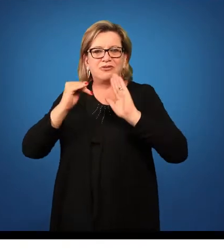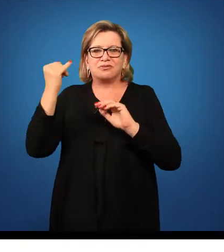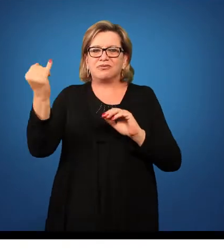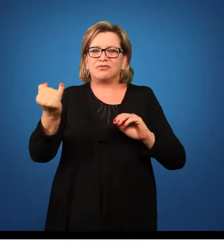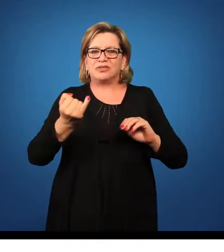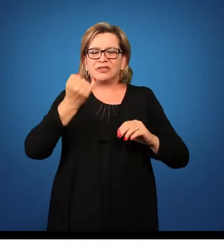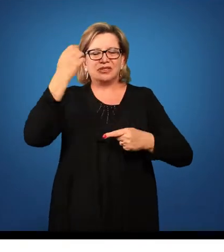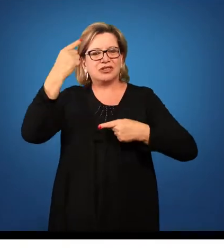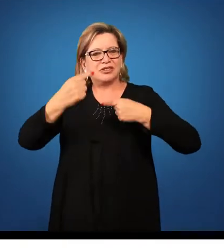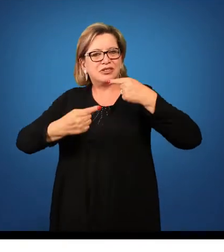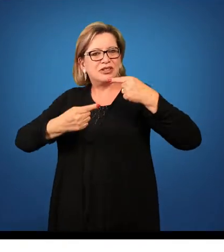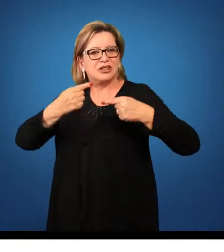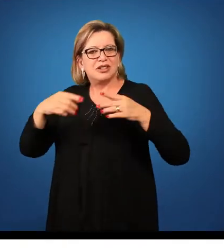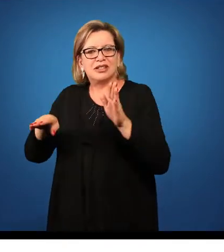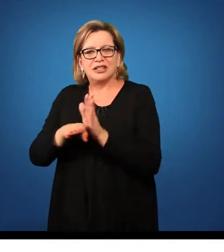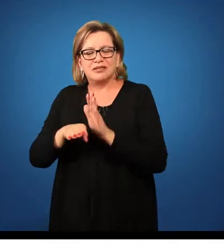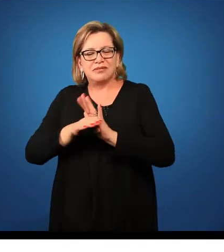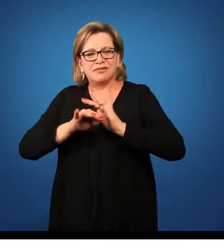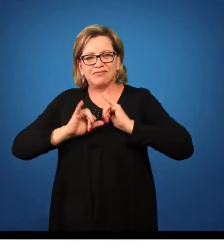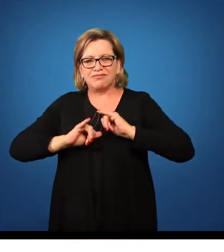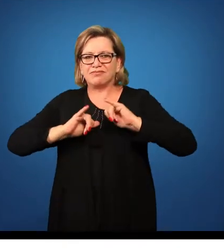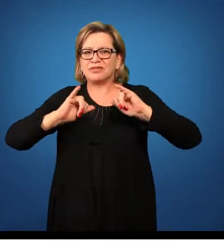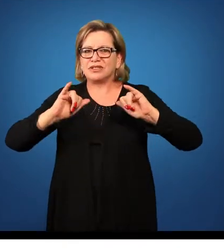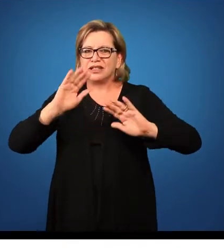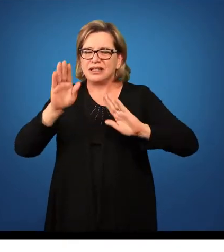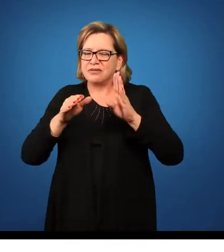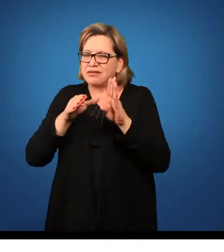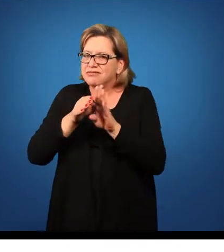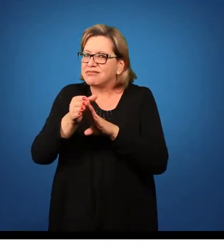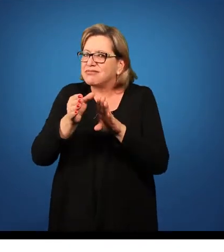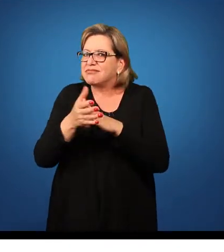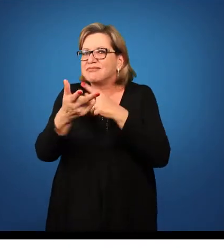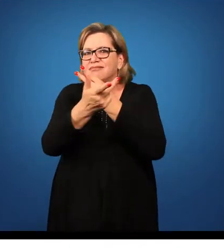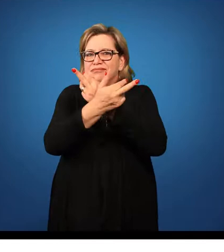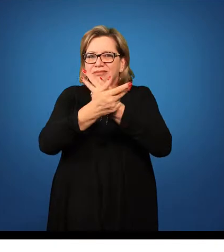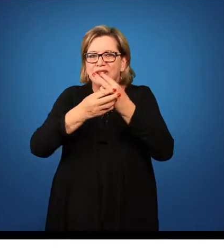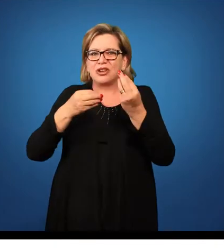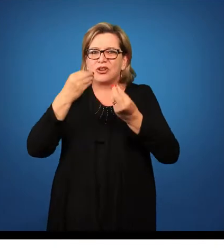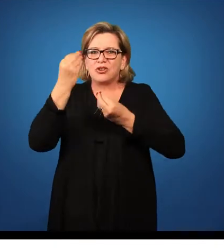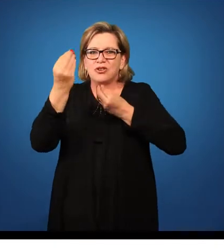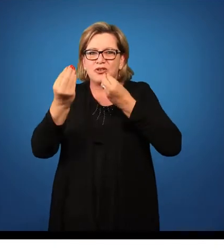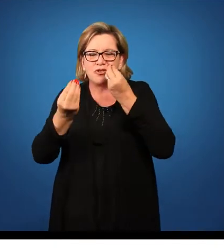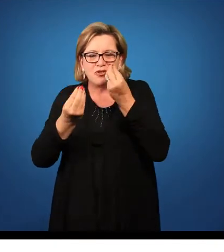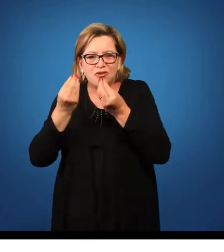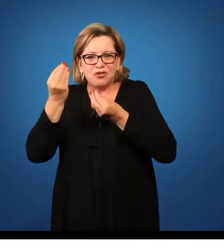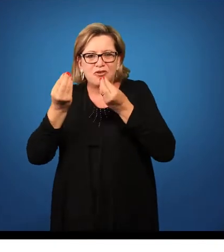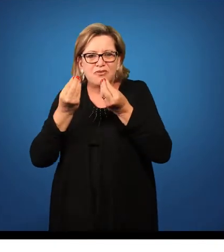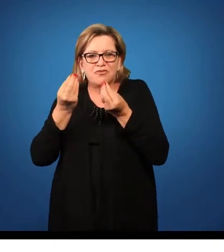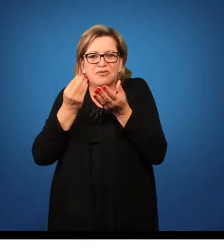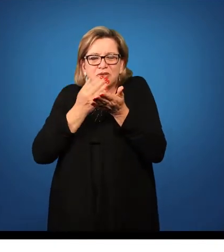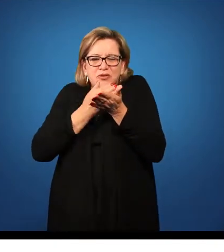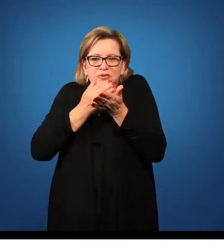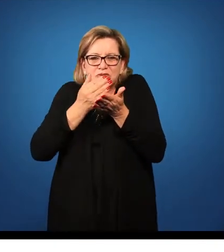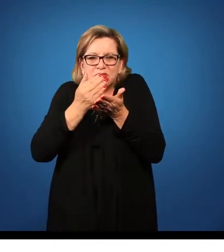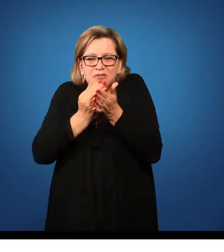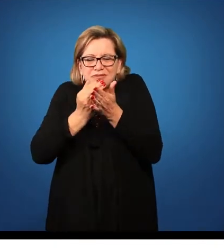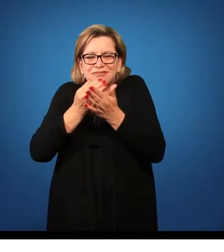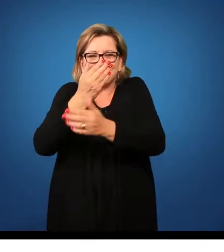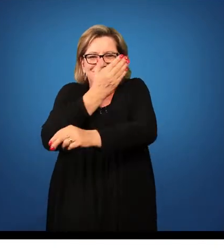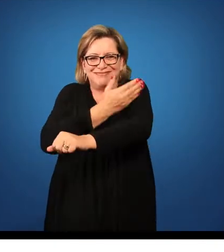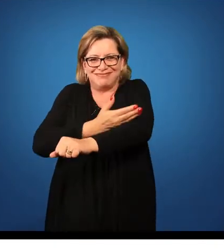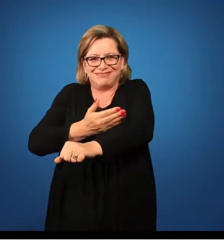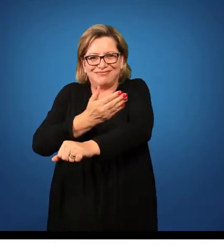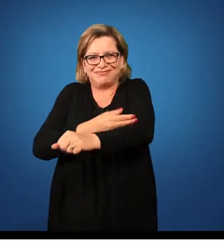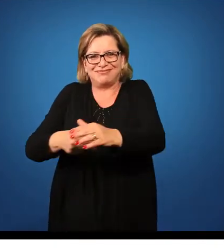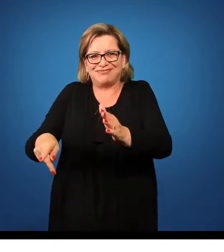aqui nós vamos discutir algumas informações e eu vou dar algumas dicas como realizar a parte inicial da docência